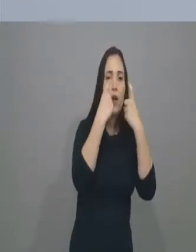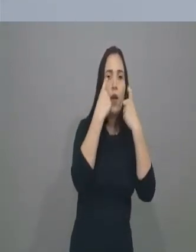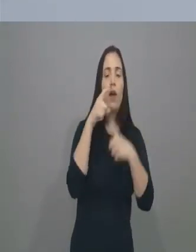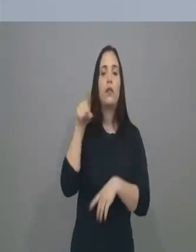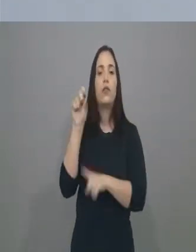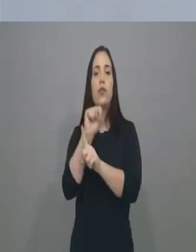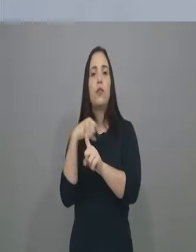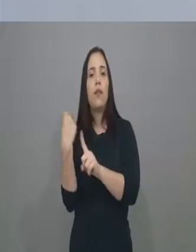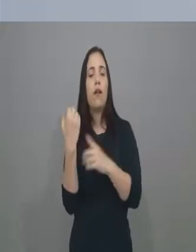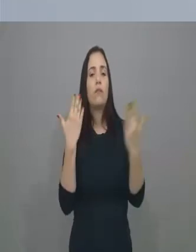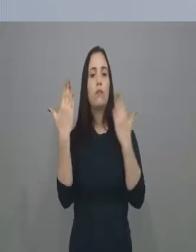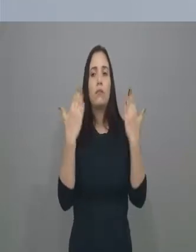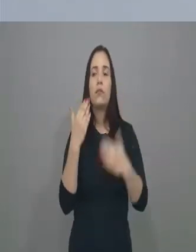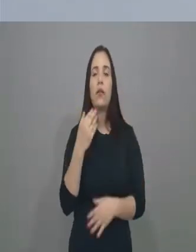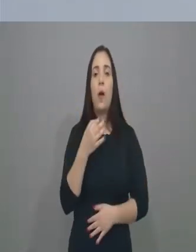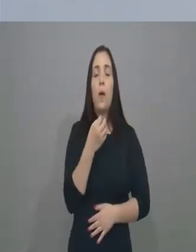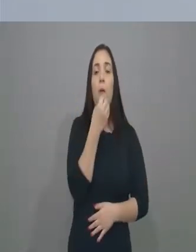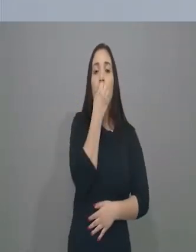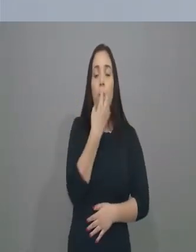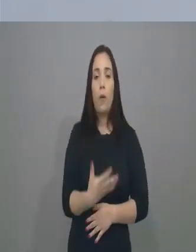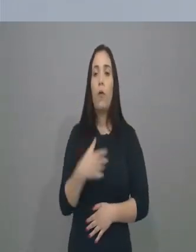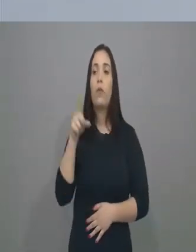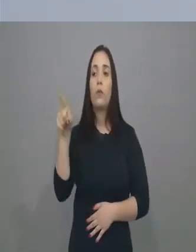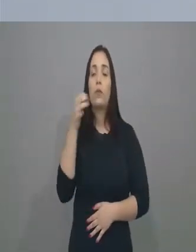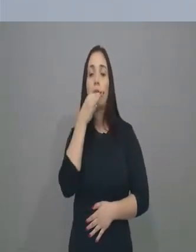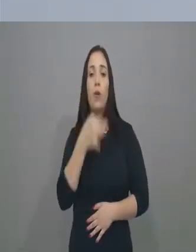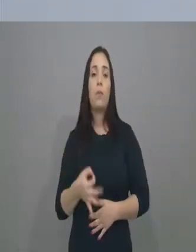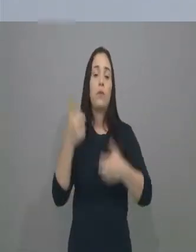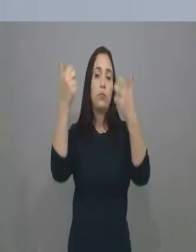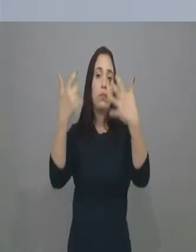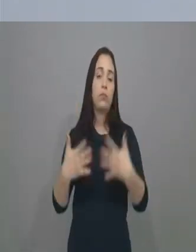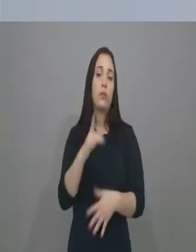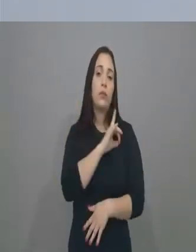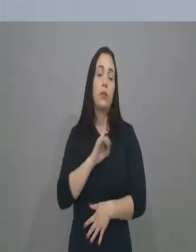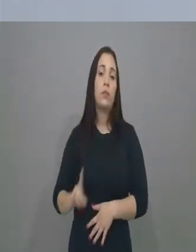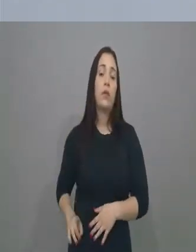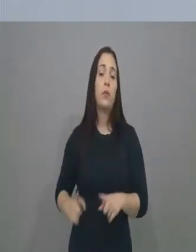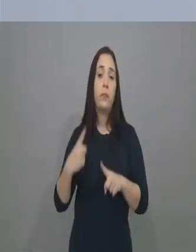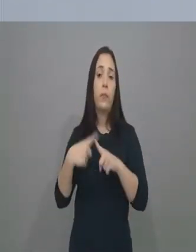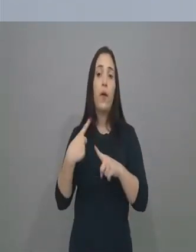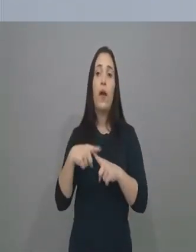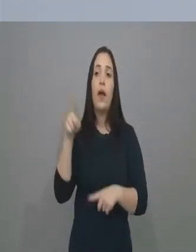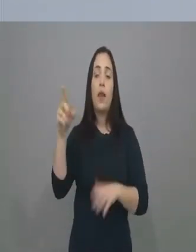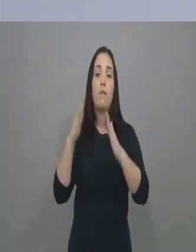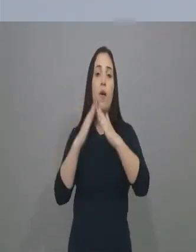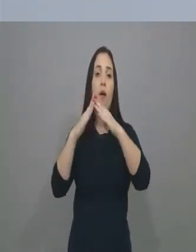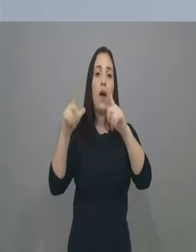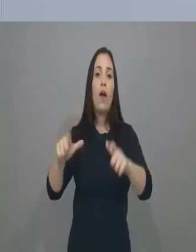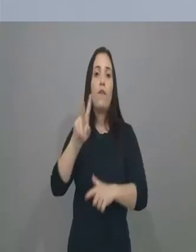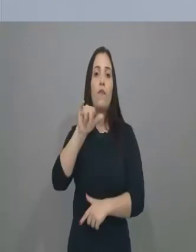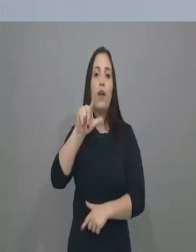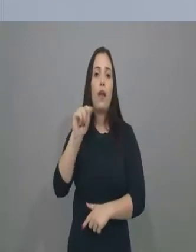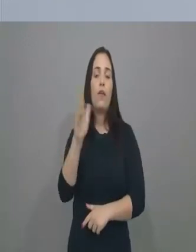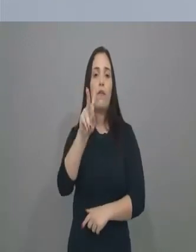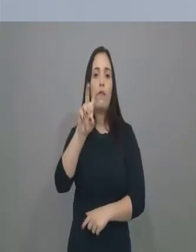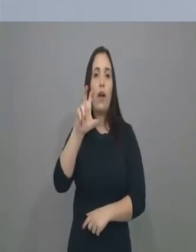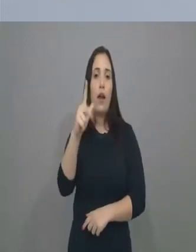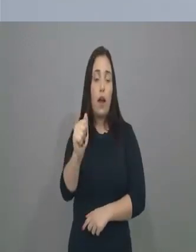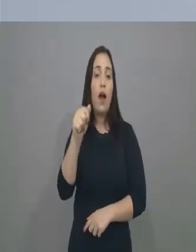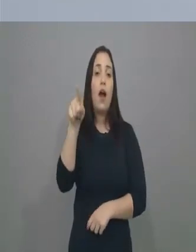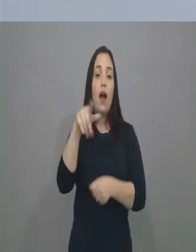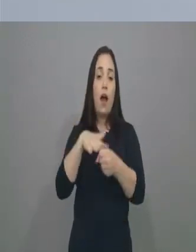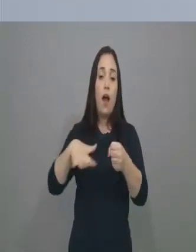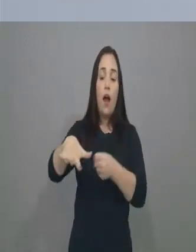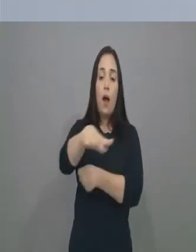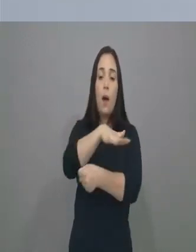violência. E é bom a gente ouvir o deputado Walter Cavalcante, porque ele é um homem do Vila Velha. O Vila Velha fica